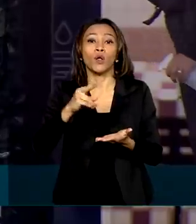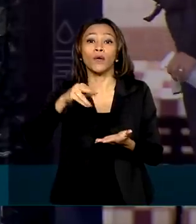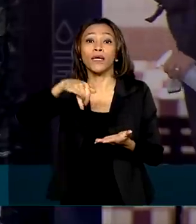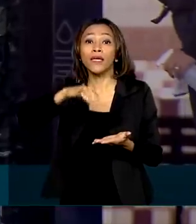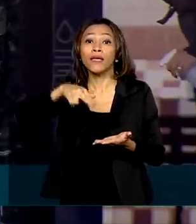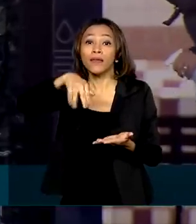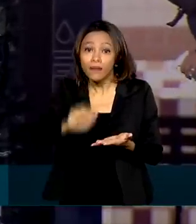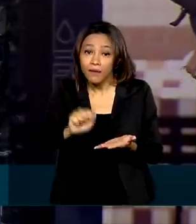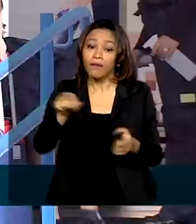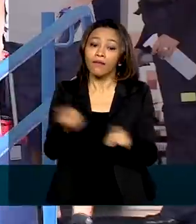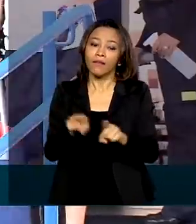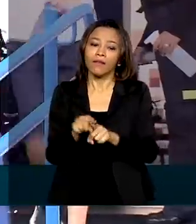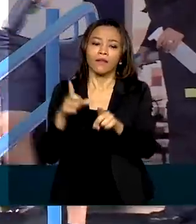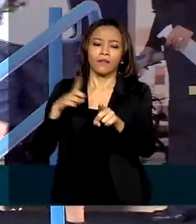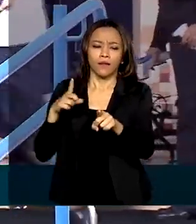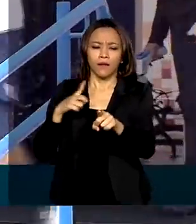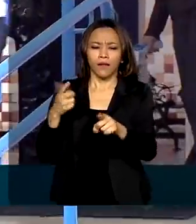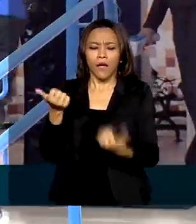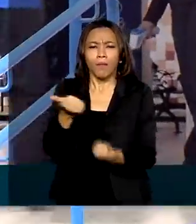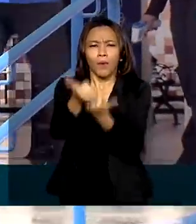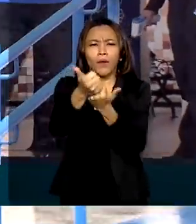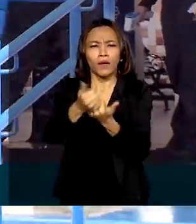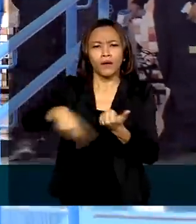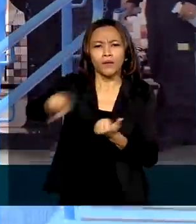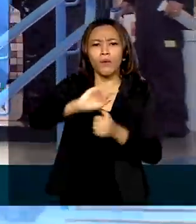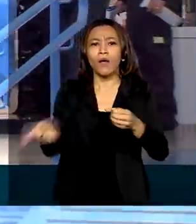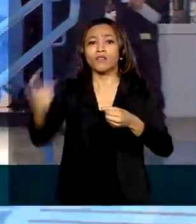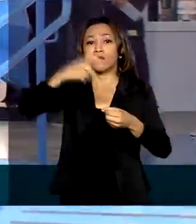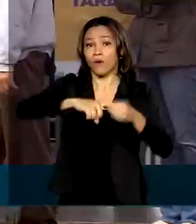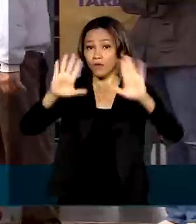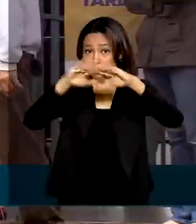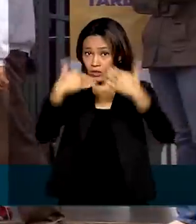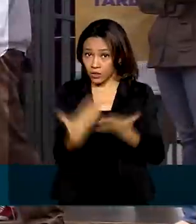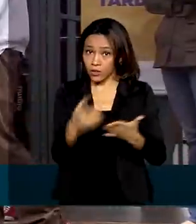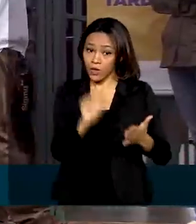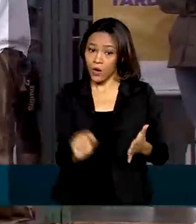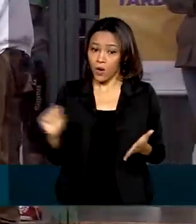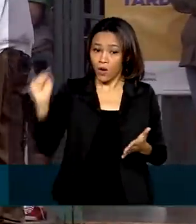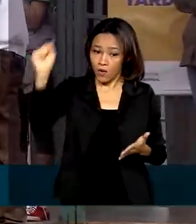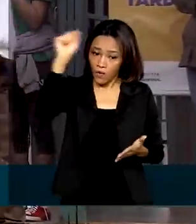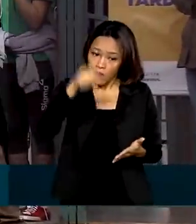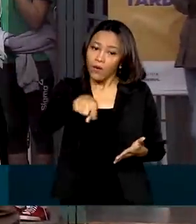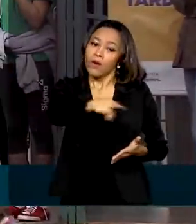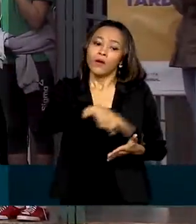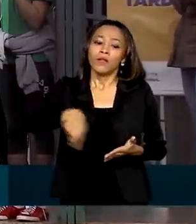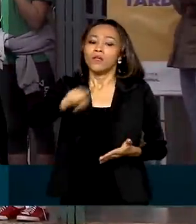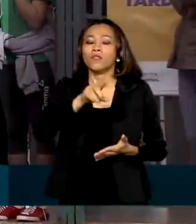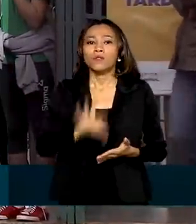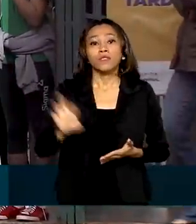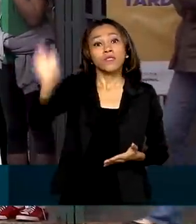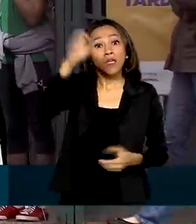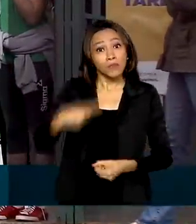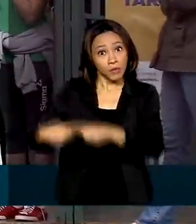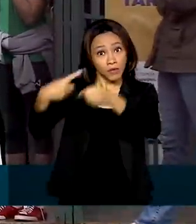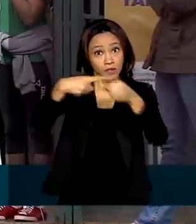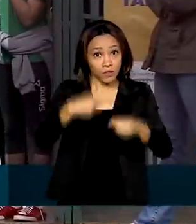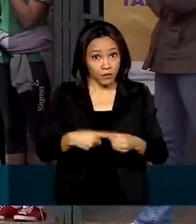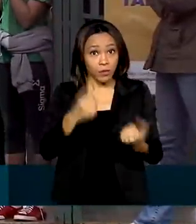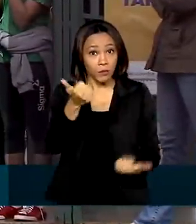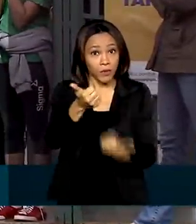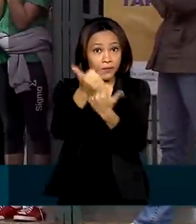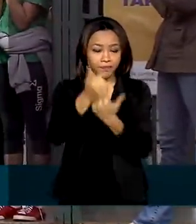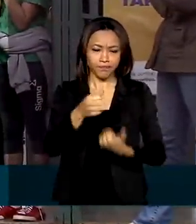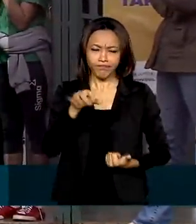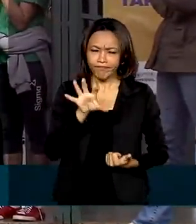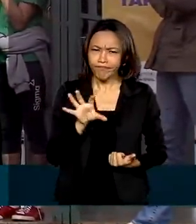recursos em apoio à volta às aulas presenciais nas escolas de educação básica nos estados e municípios. Os